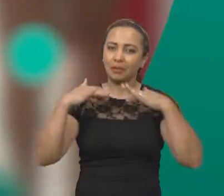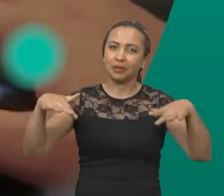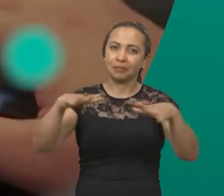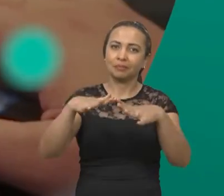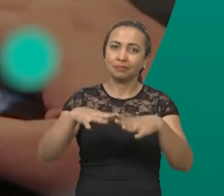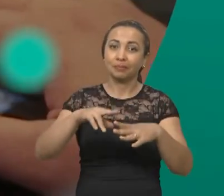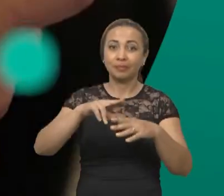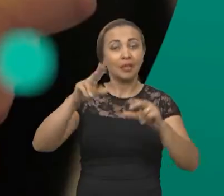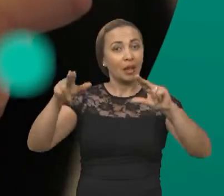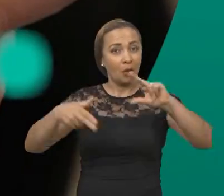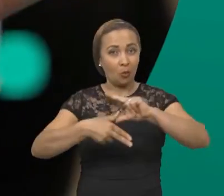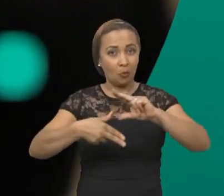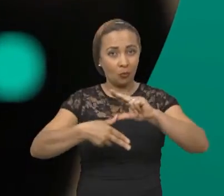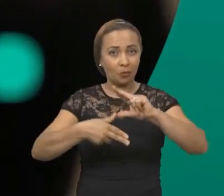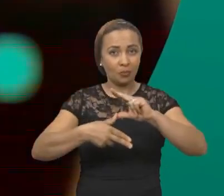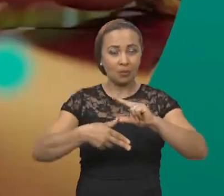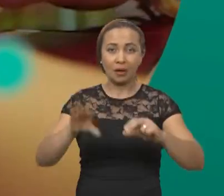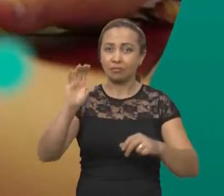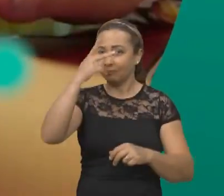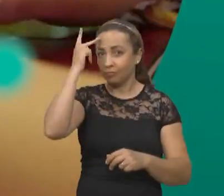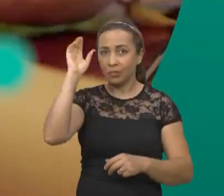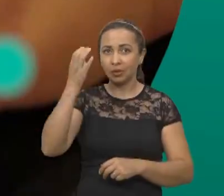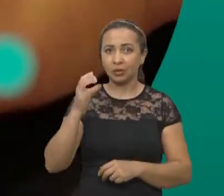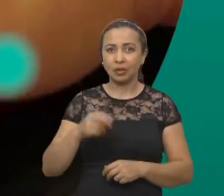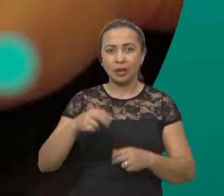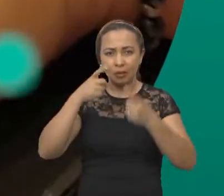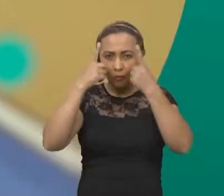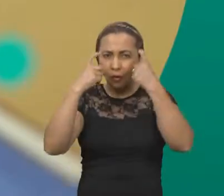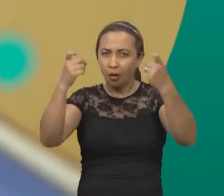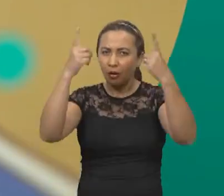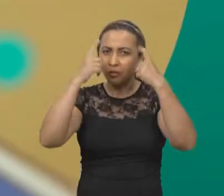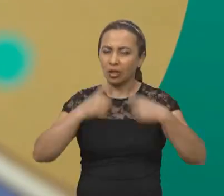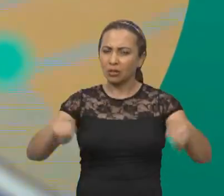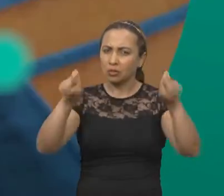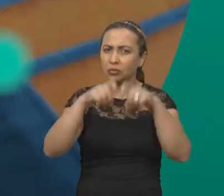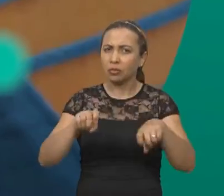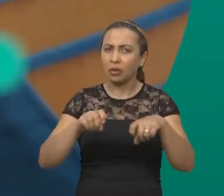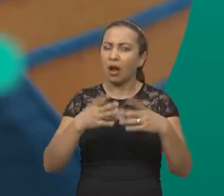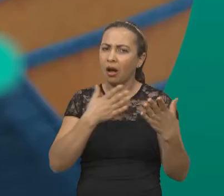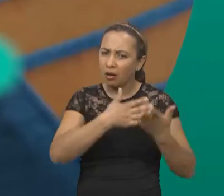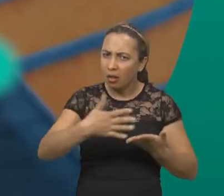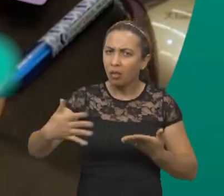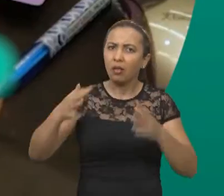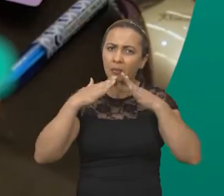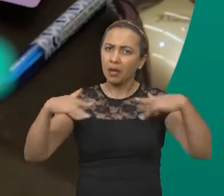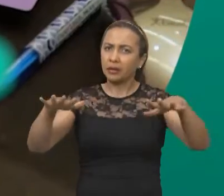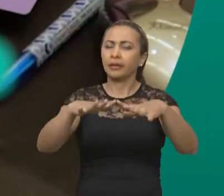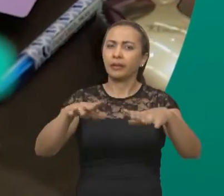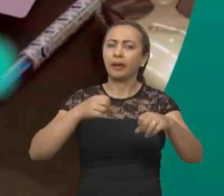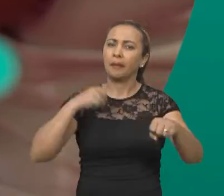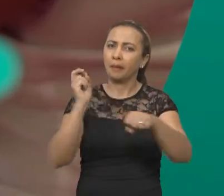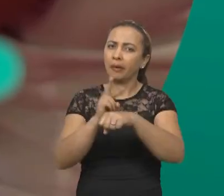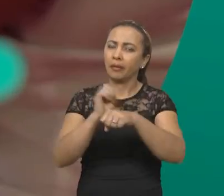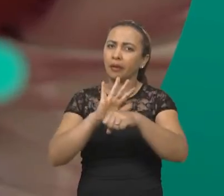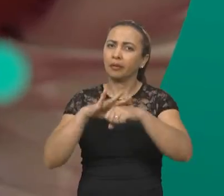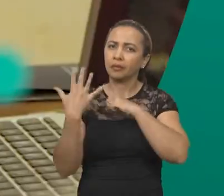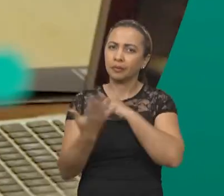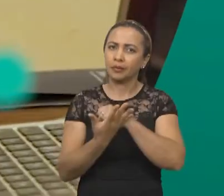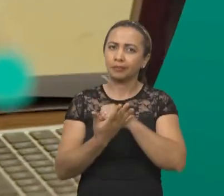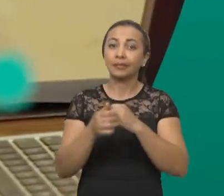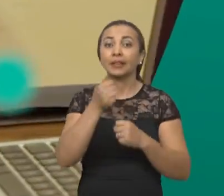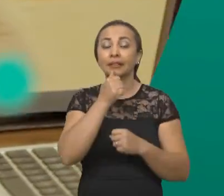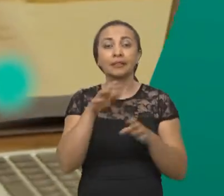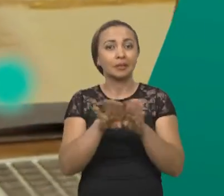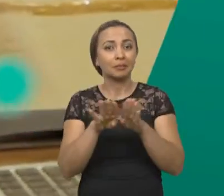pandemia. Na Universidade Federal da Bahia, cientistas estudam a violência digital durante o período da pandemia causada pelo